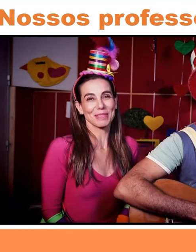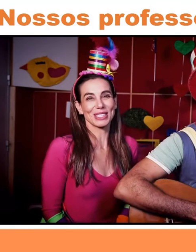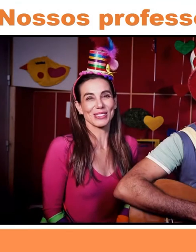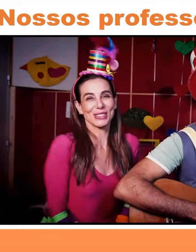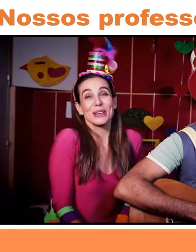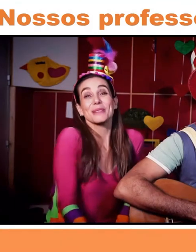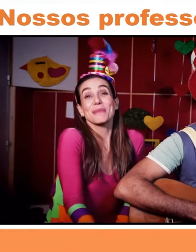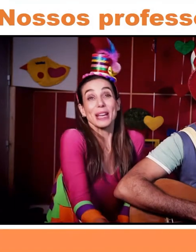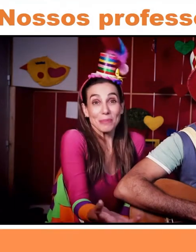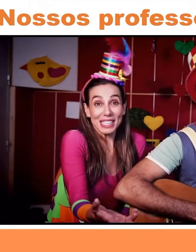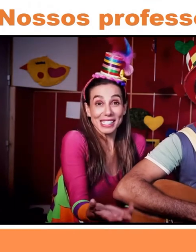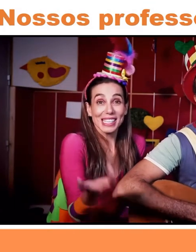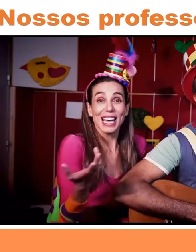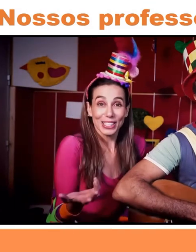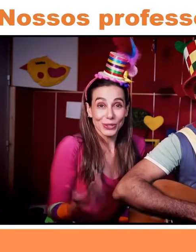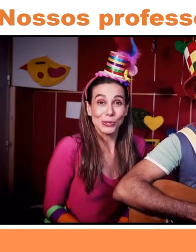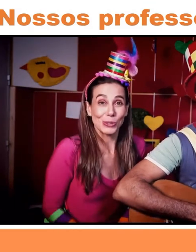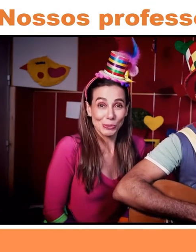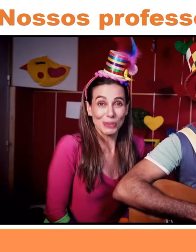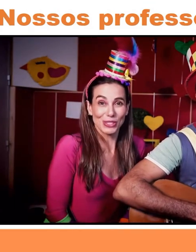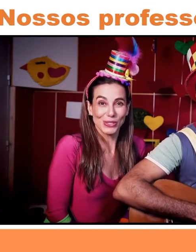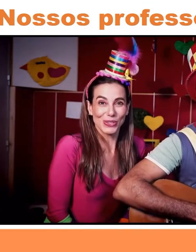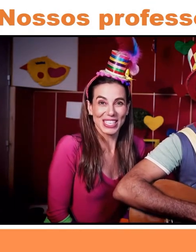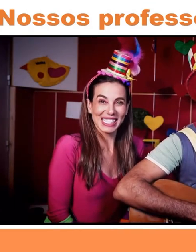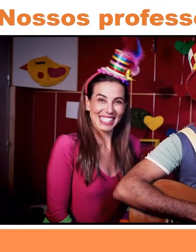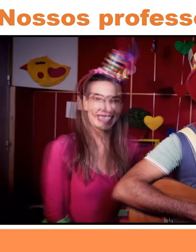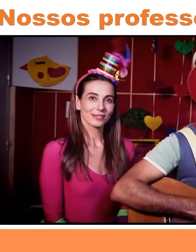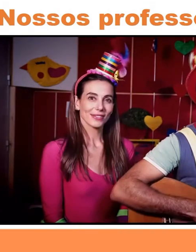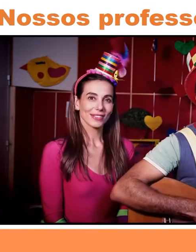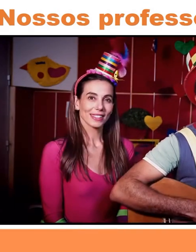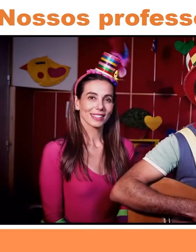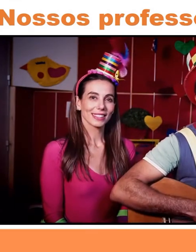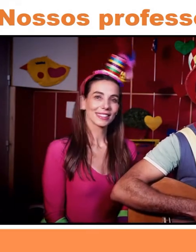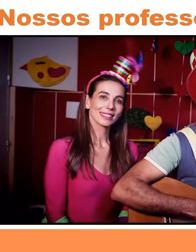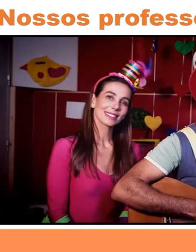abrem os caminhos. Parabéns a todos os professores.